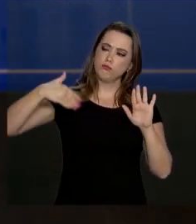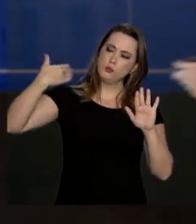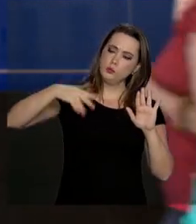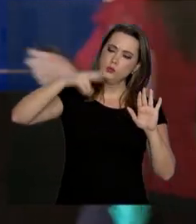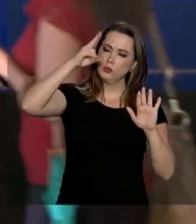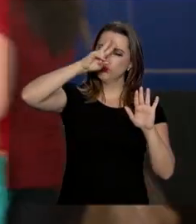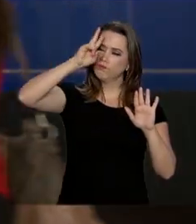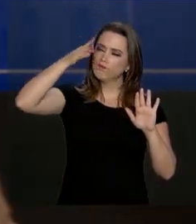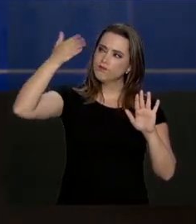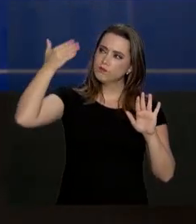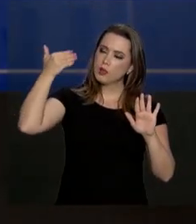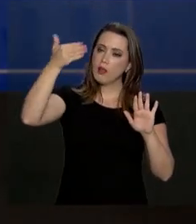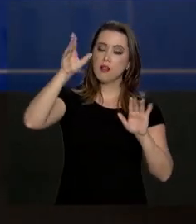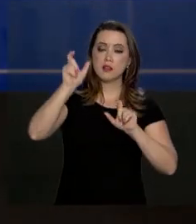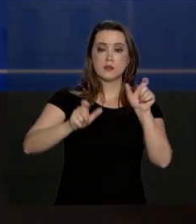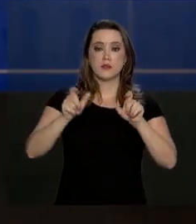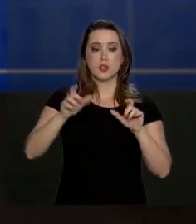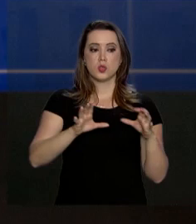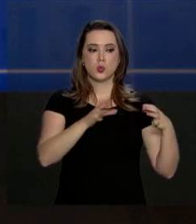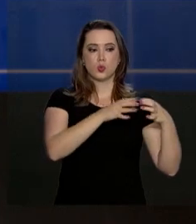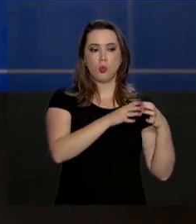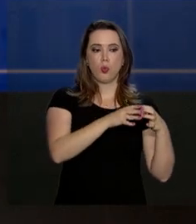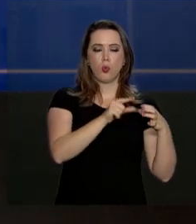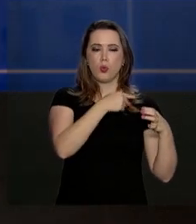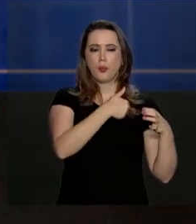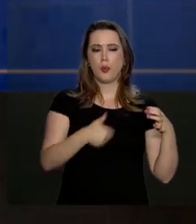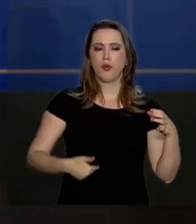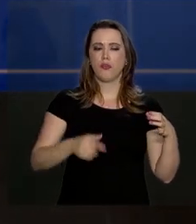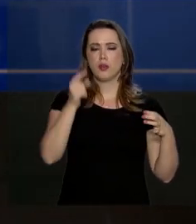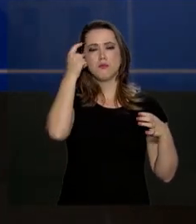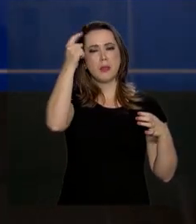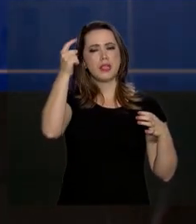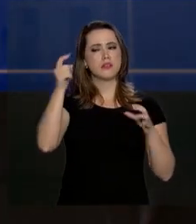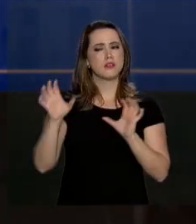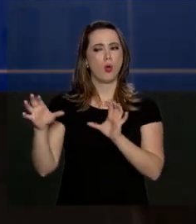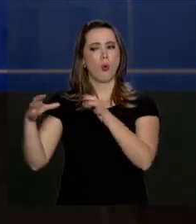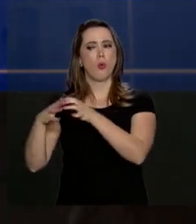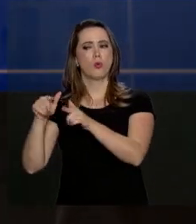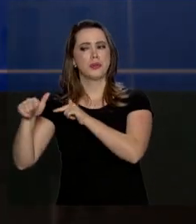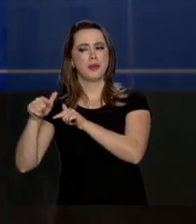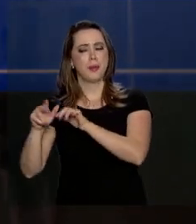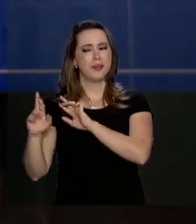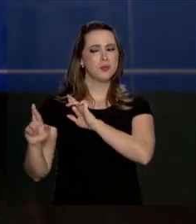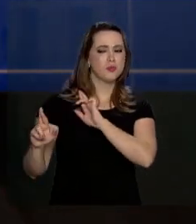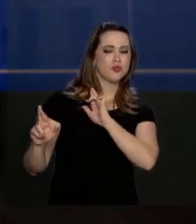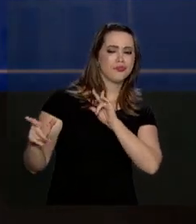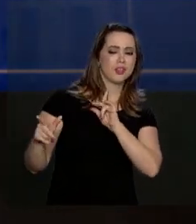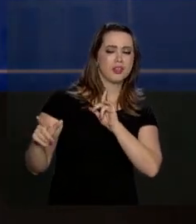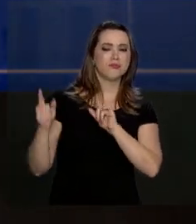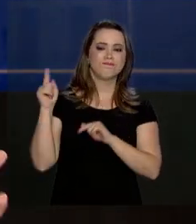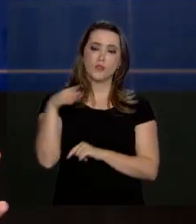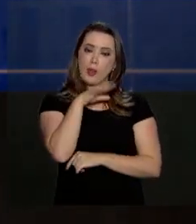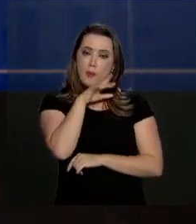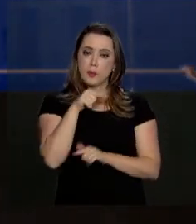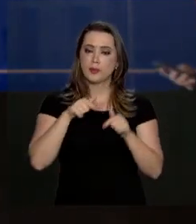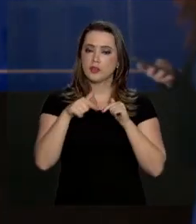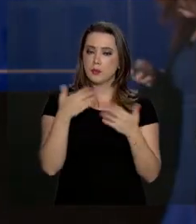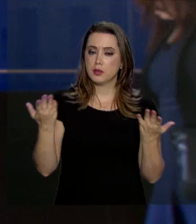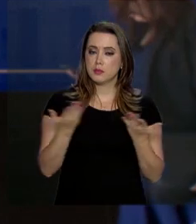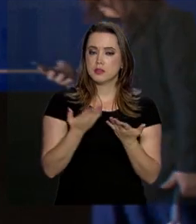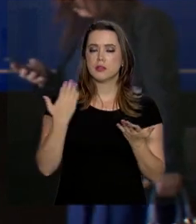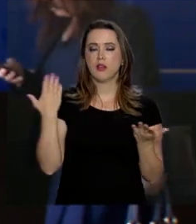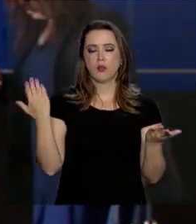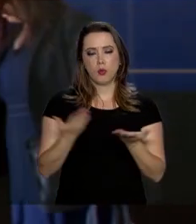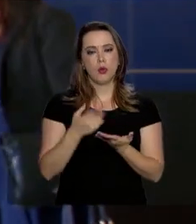muitas vezes, acionistas e governo pensavam de formas diferentes, o que prejudicava o trabalho da instituição, mas que agora ele